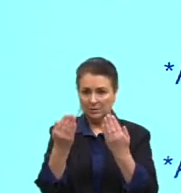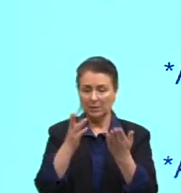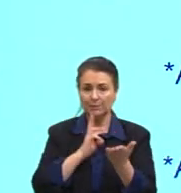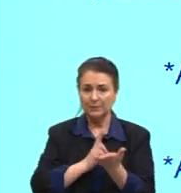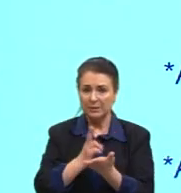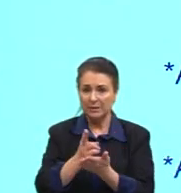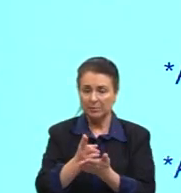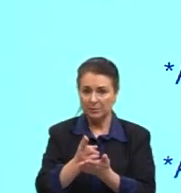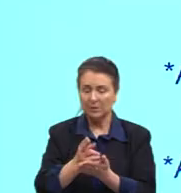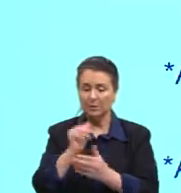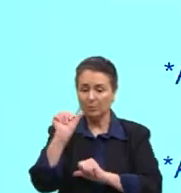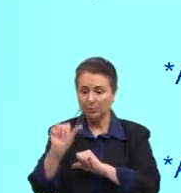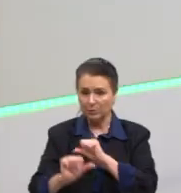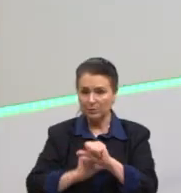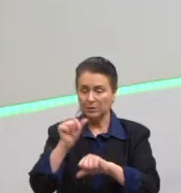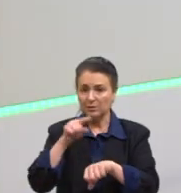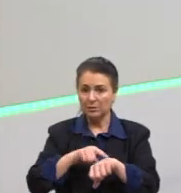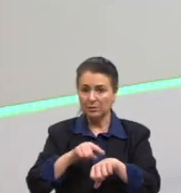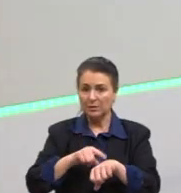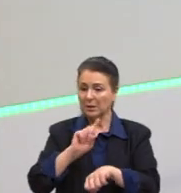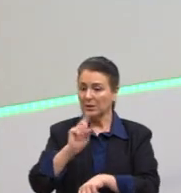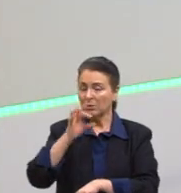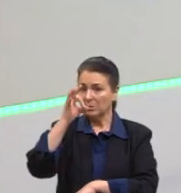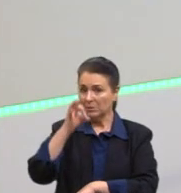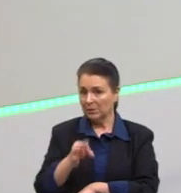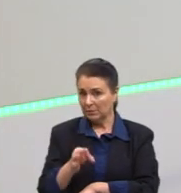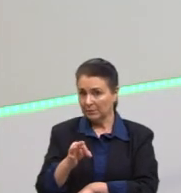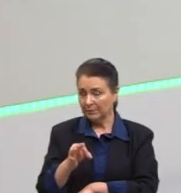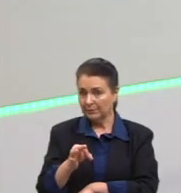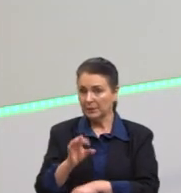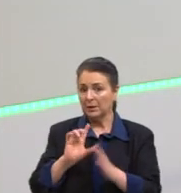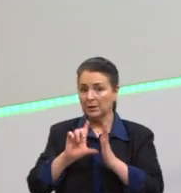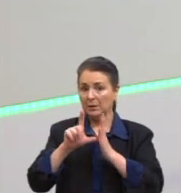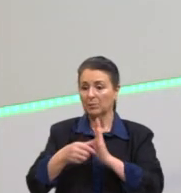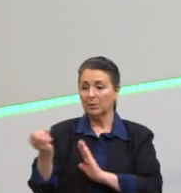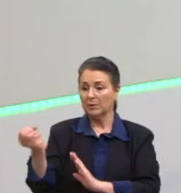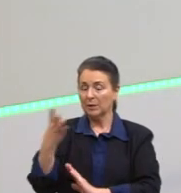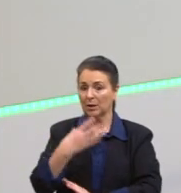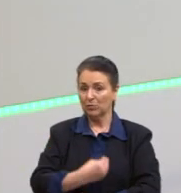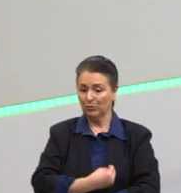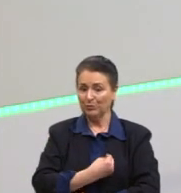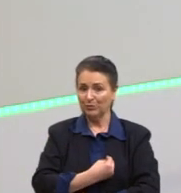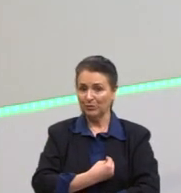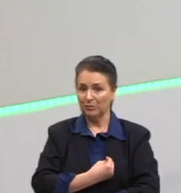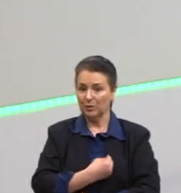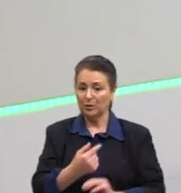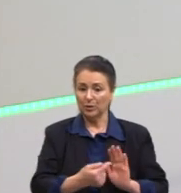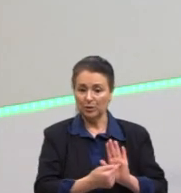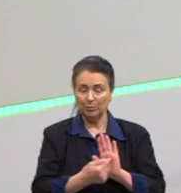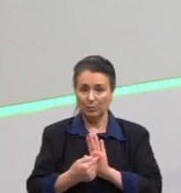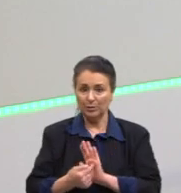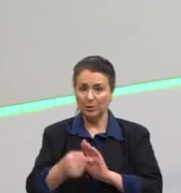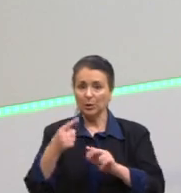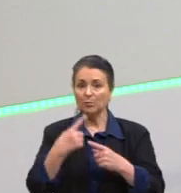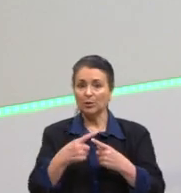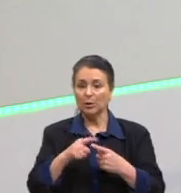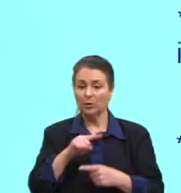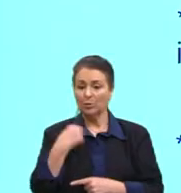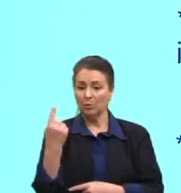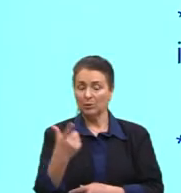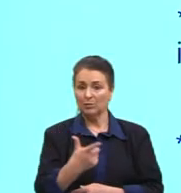passar, essa mudança, esses momentos incertos que a pós-modernidade vive, em razão de nós não termos